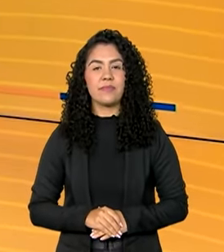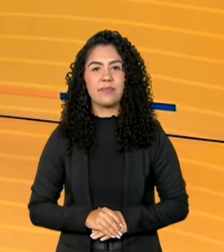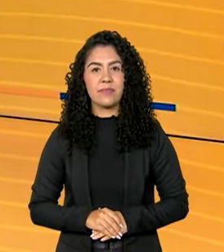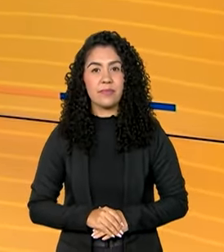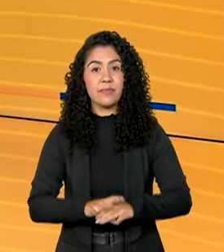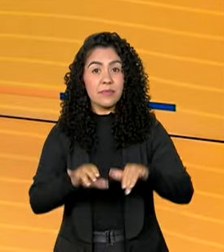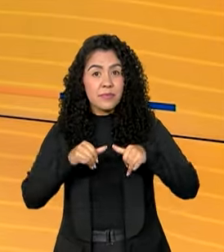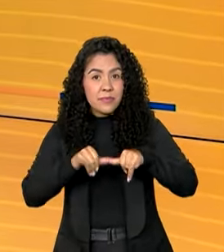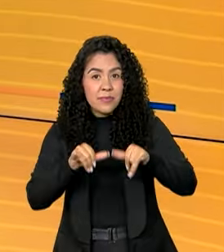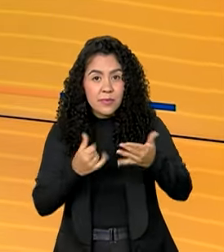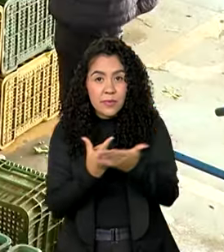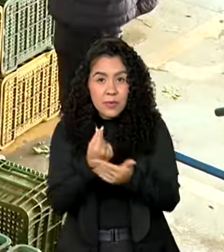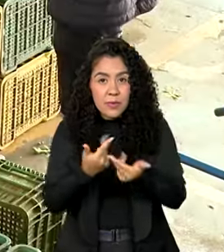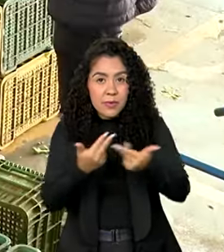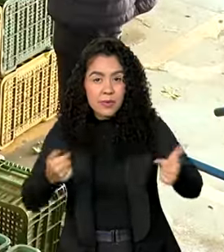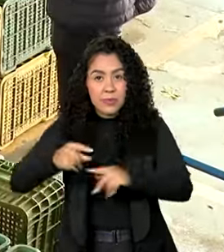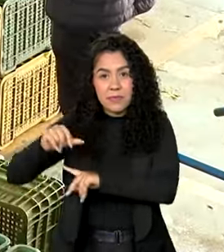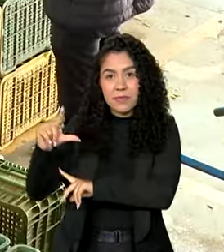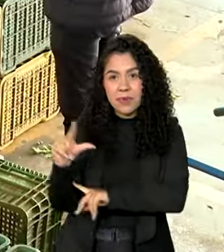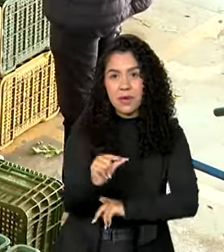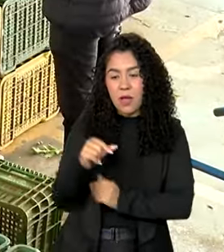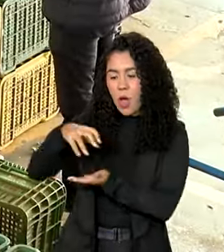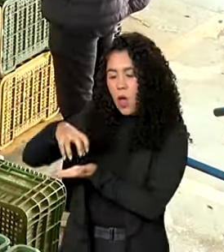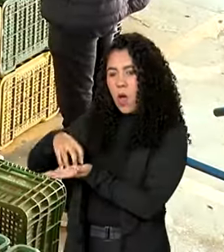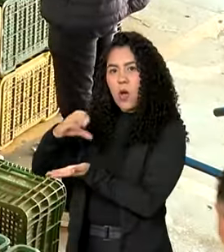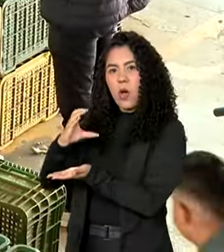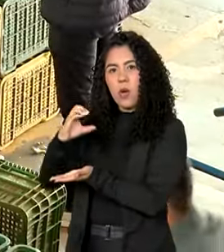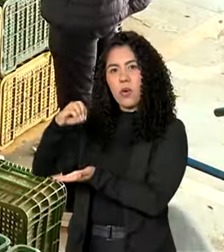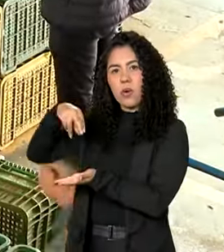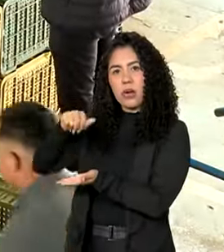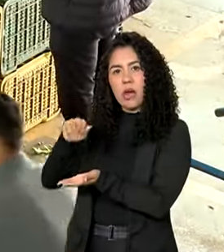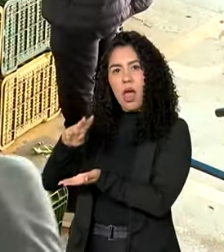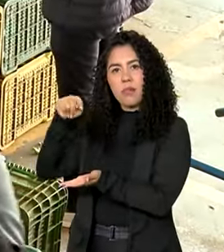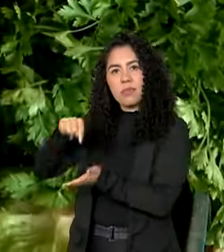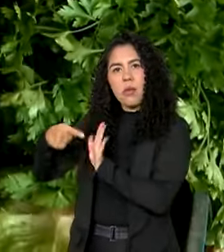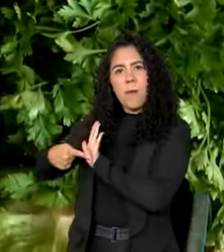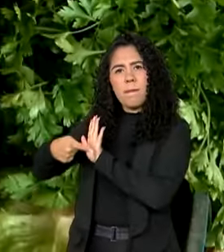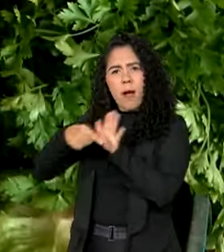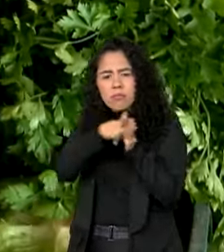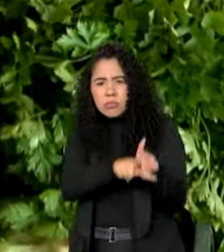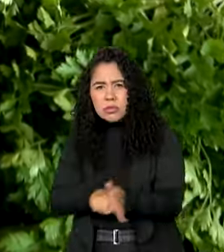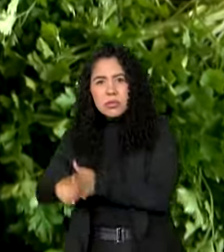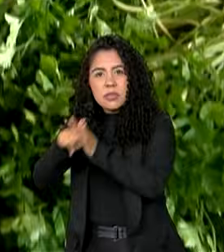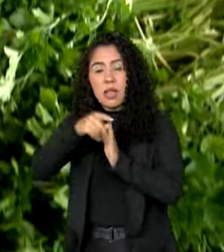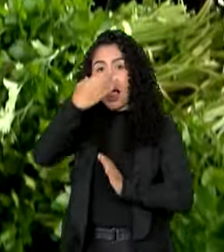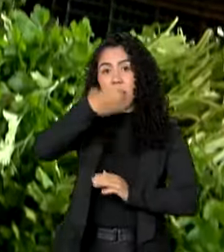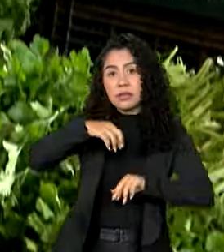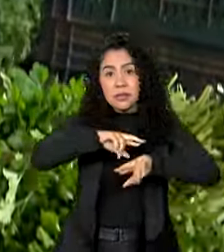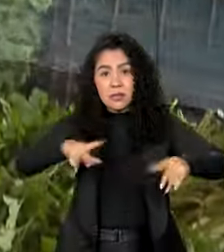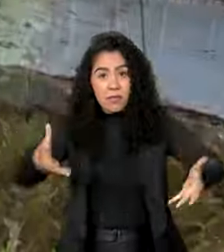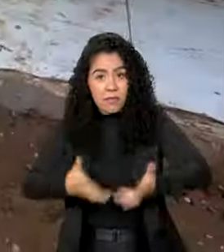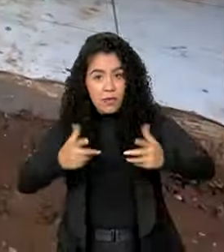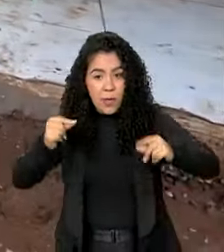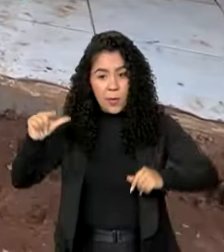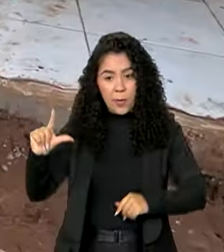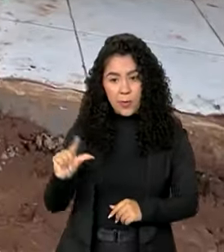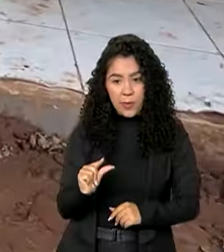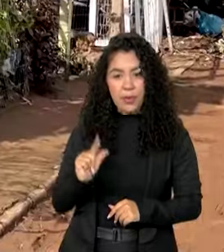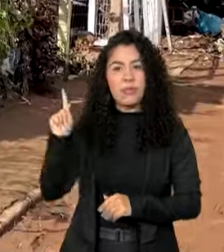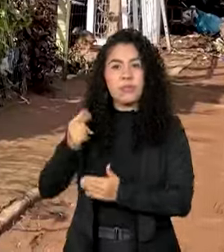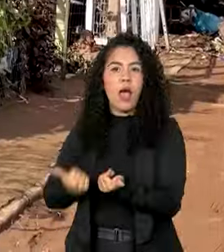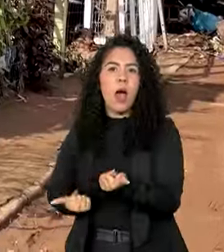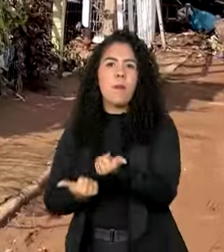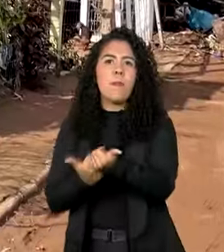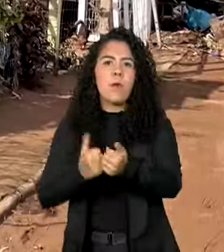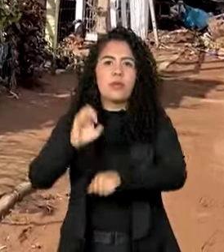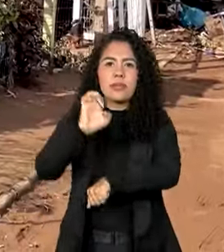Feira mais barata, levantamento da Conab registra queda nos preços de frutas e hortaliças. Apoio ao